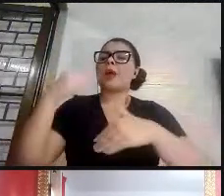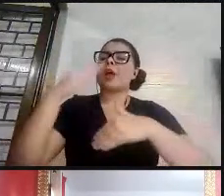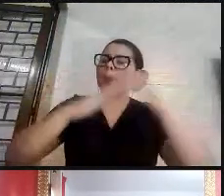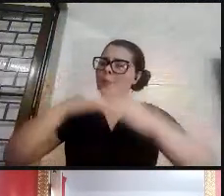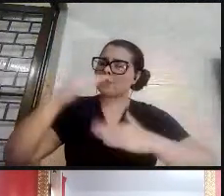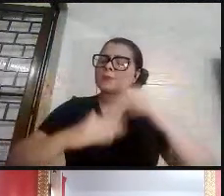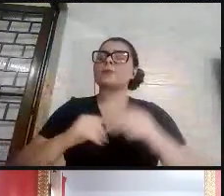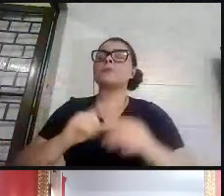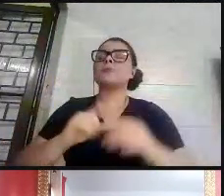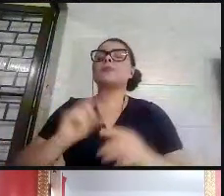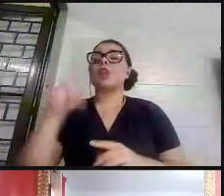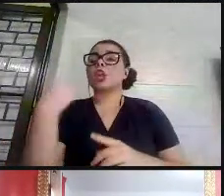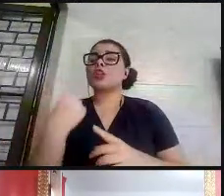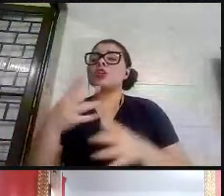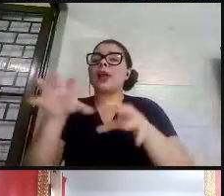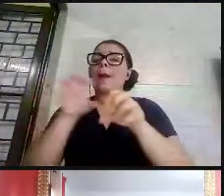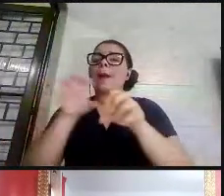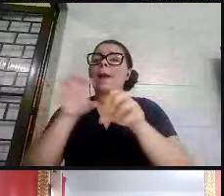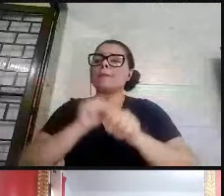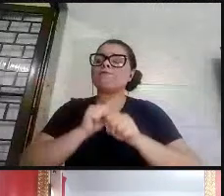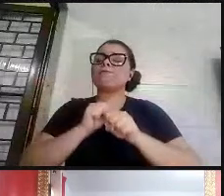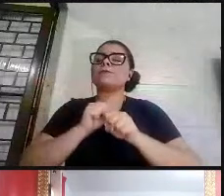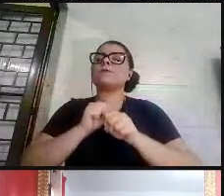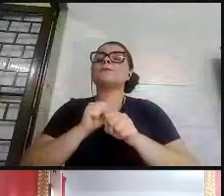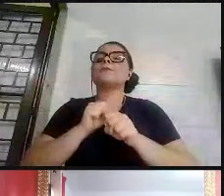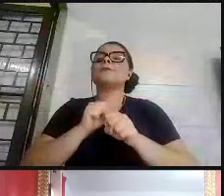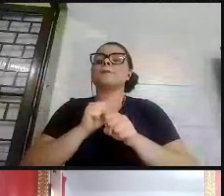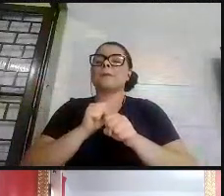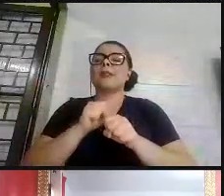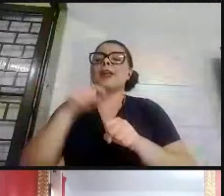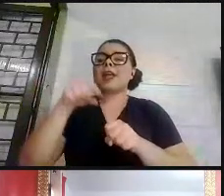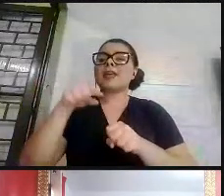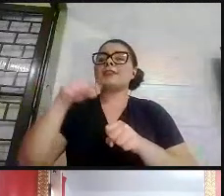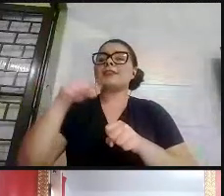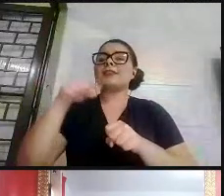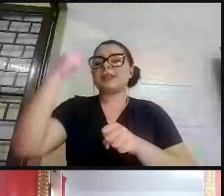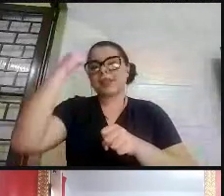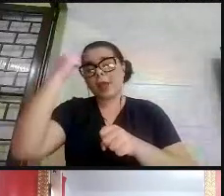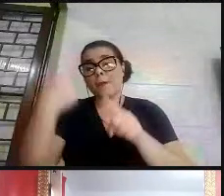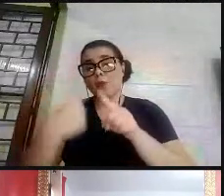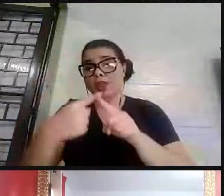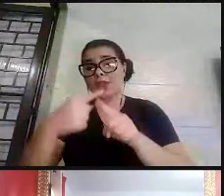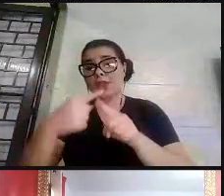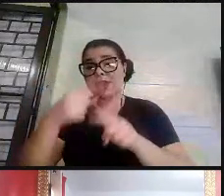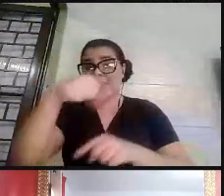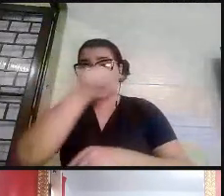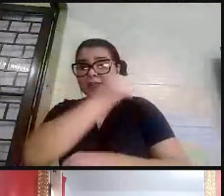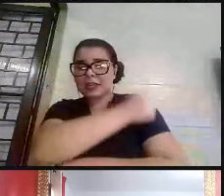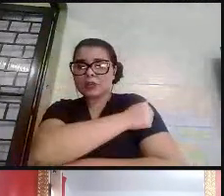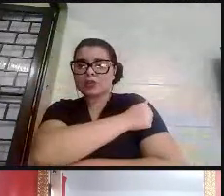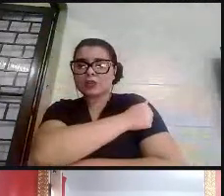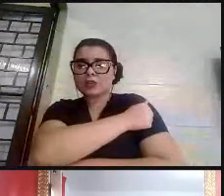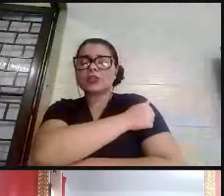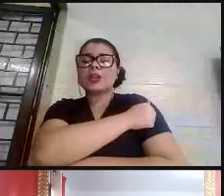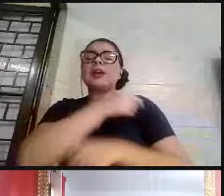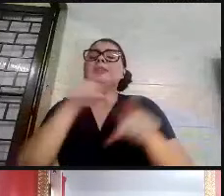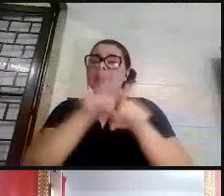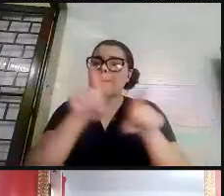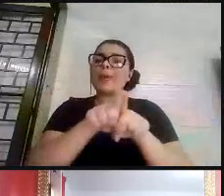absorvemos, que nós abraçamos essa ideia, porque esses alunos são nossos